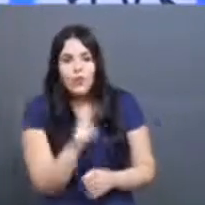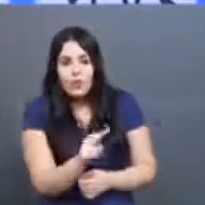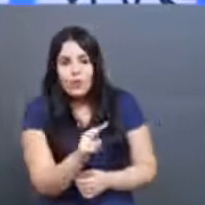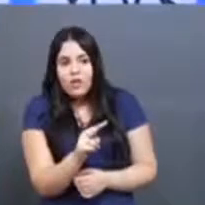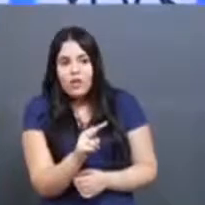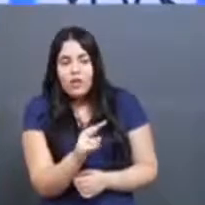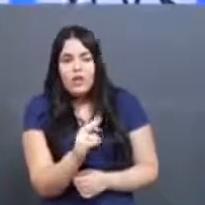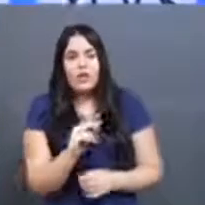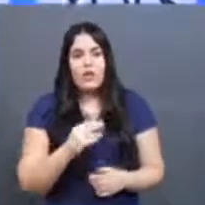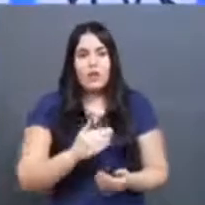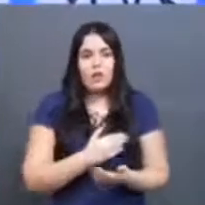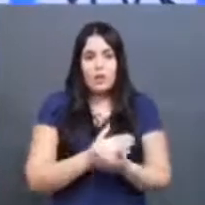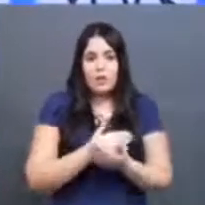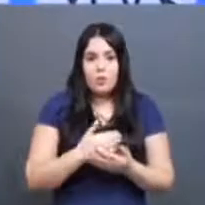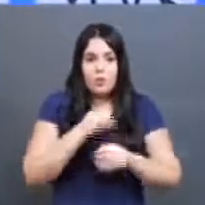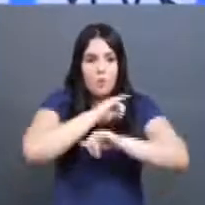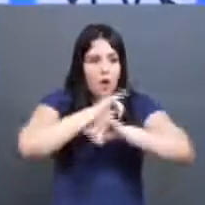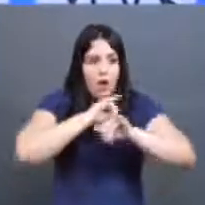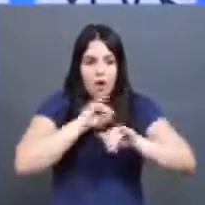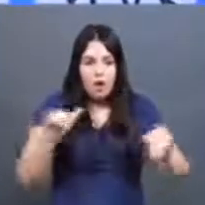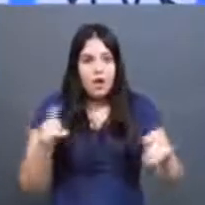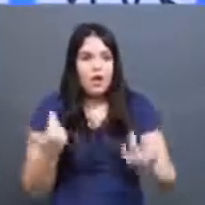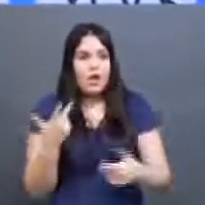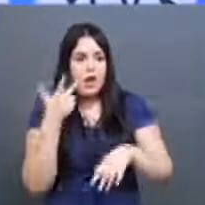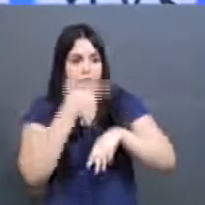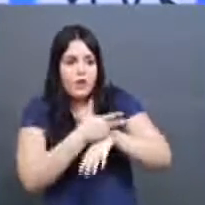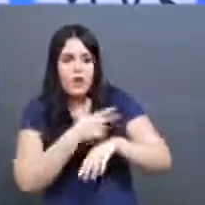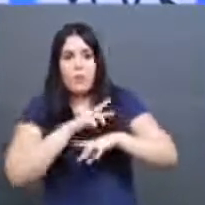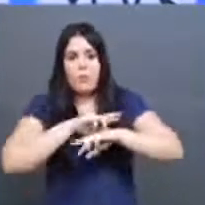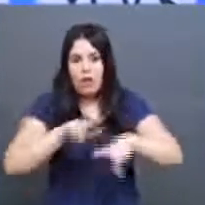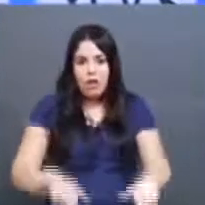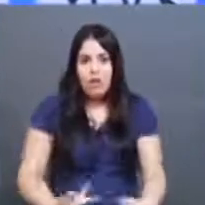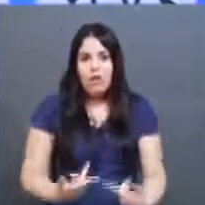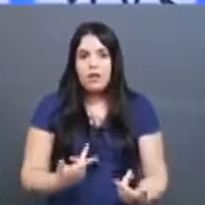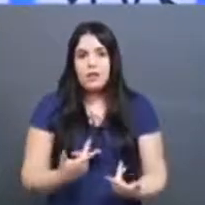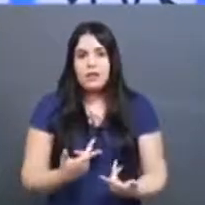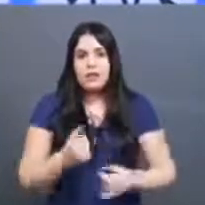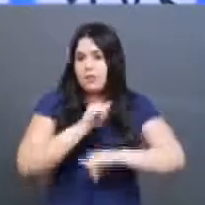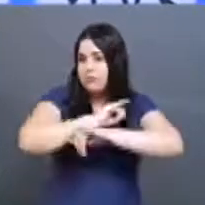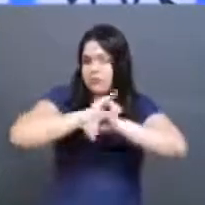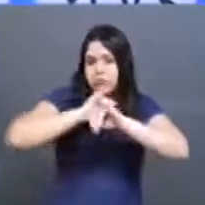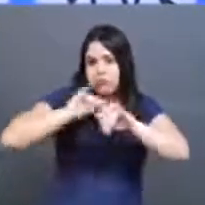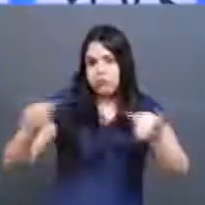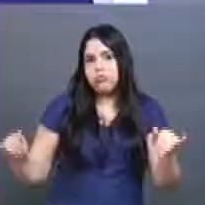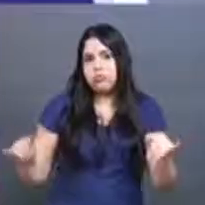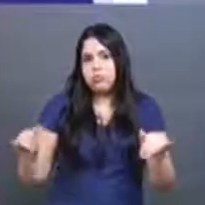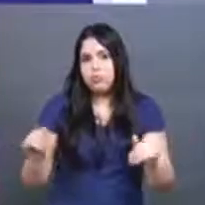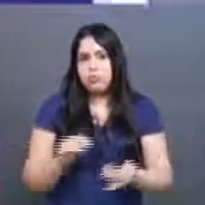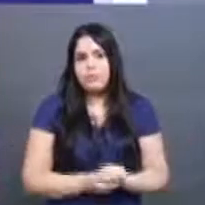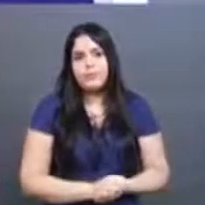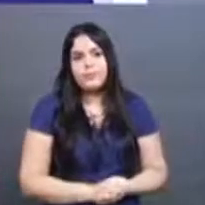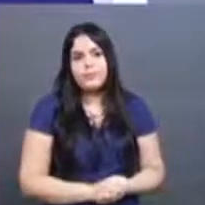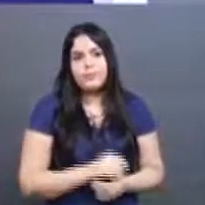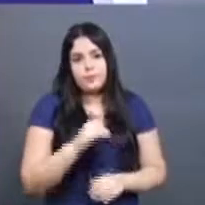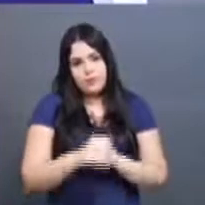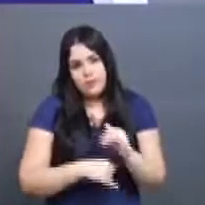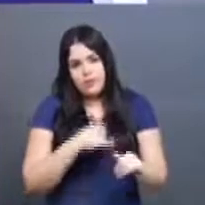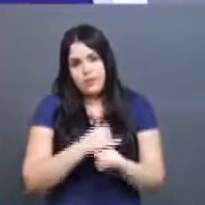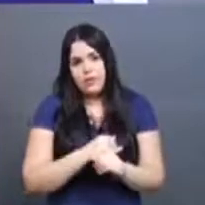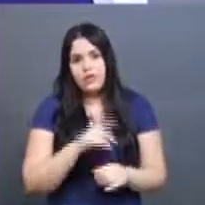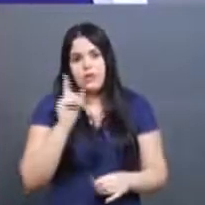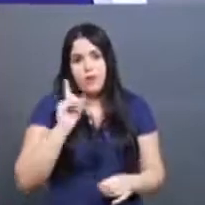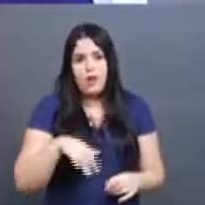mero espectador para compartilhar, e ela está disseminando, transformando em um cúmplice. Exatamente. Ela está